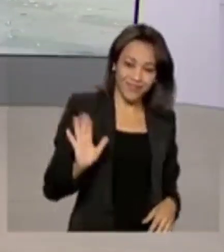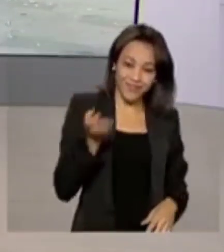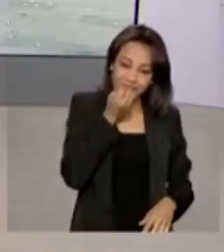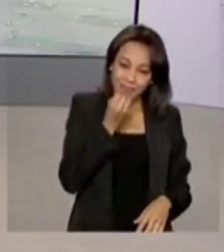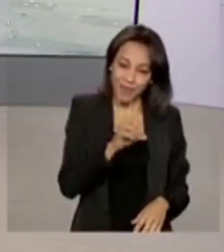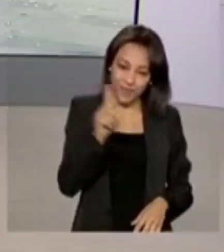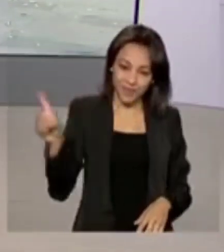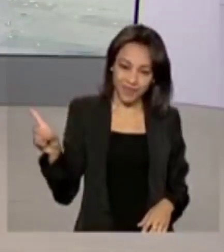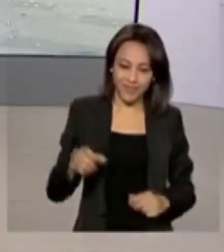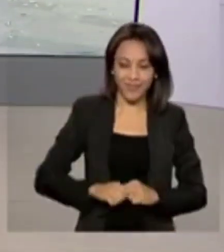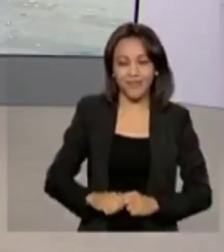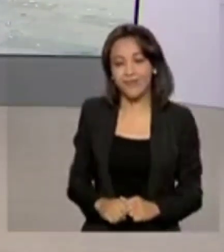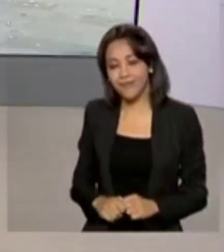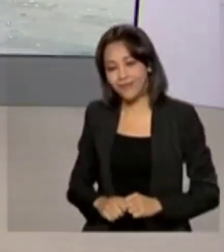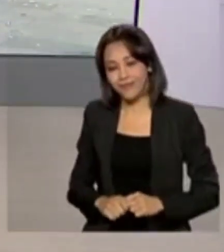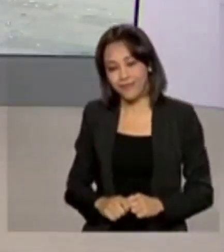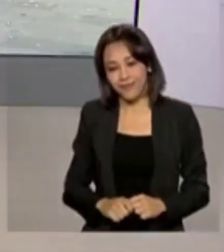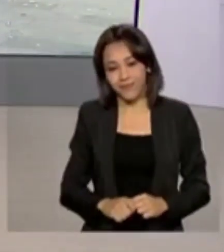para você.